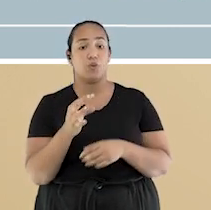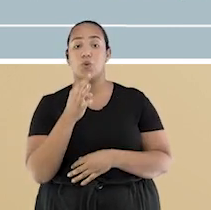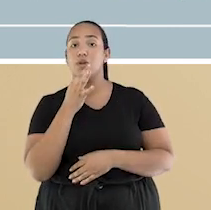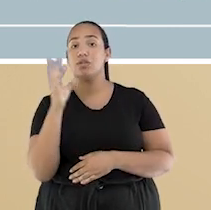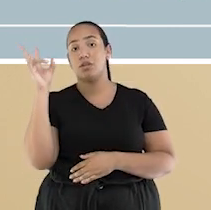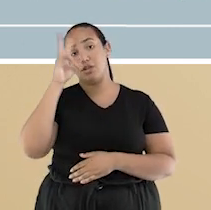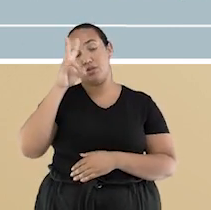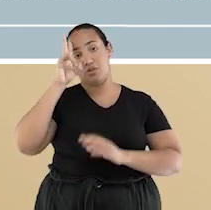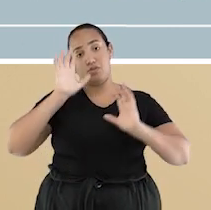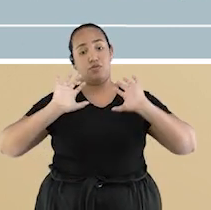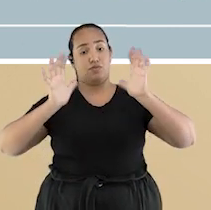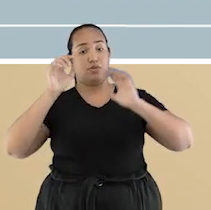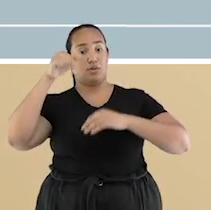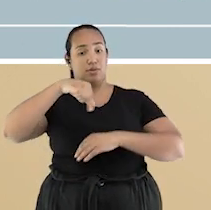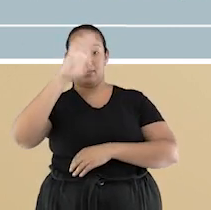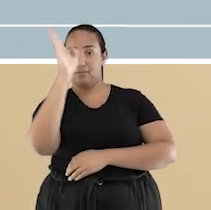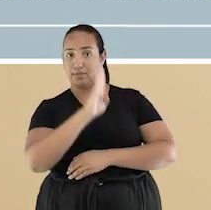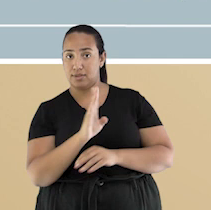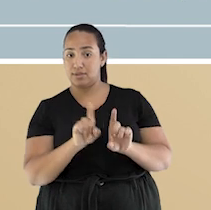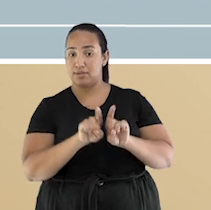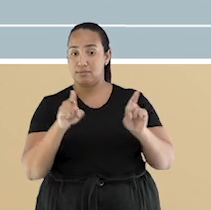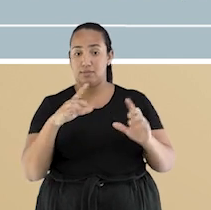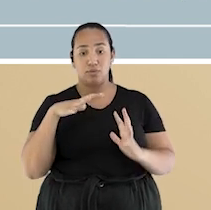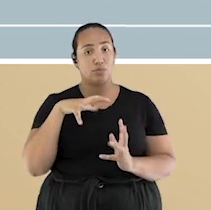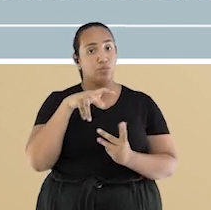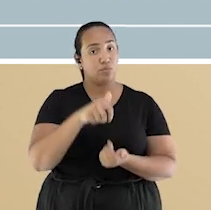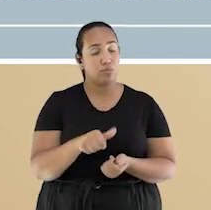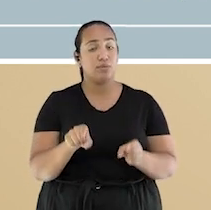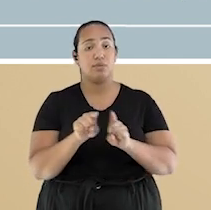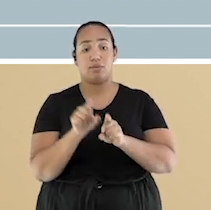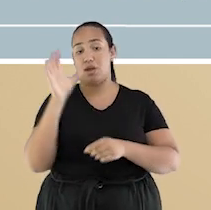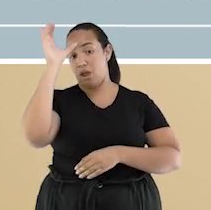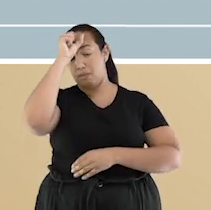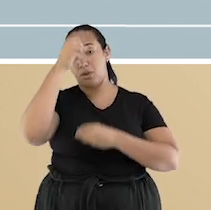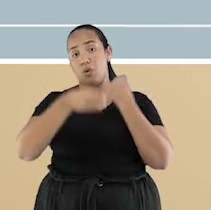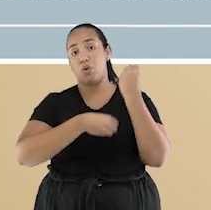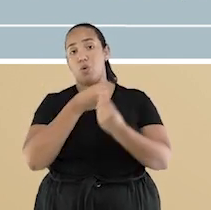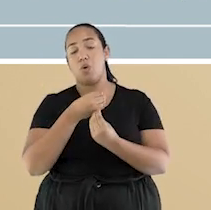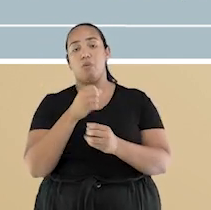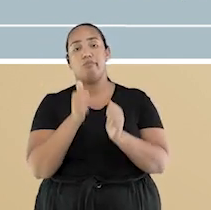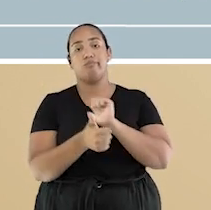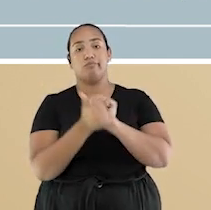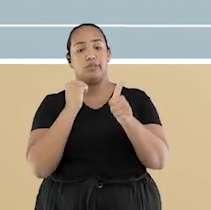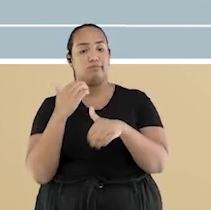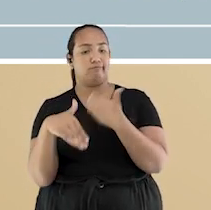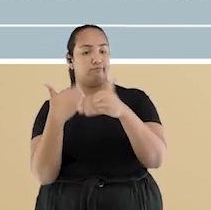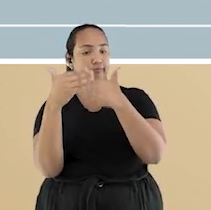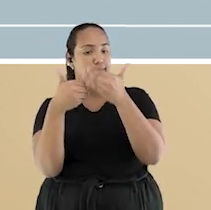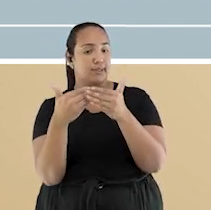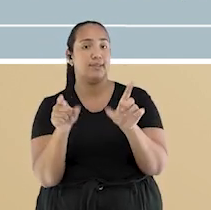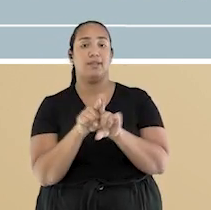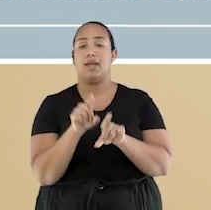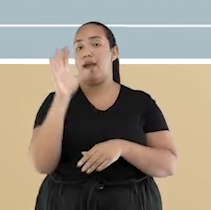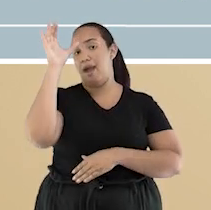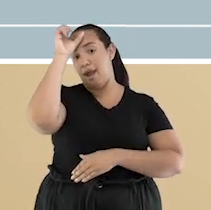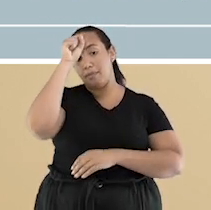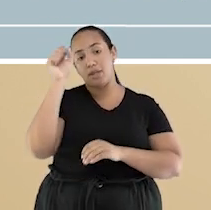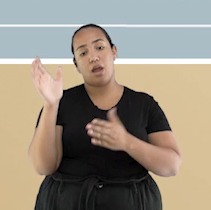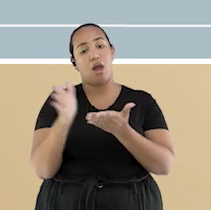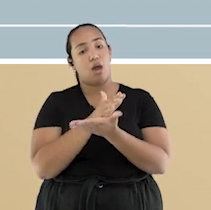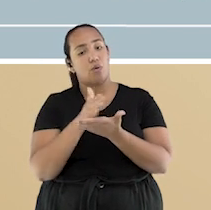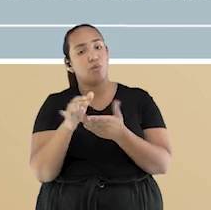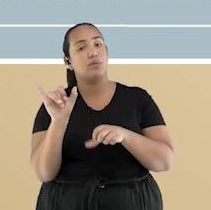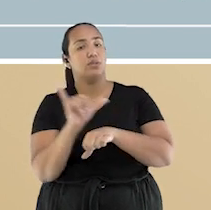vôleibol no Brasil e no mundo, compreender a evolução do esporte com o passar dos anos, bem como aprender alguns movimentos básicos da